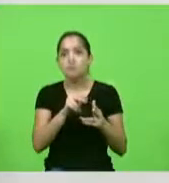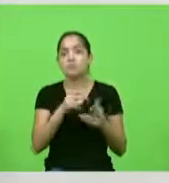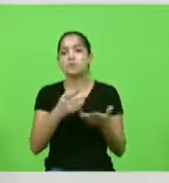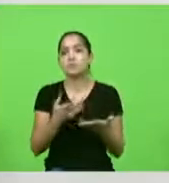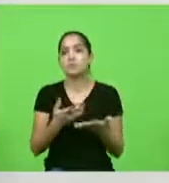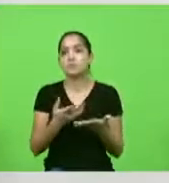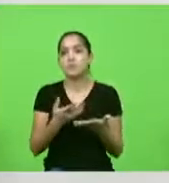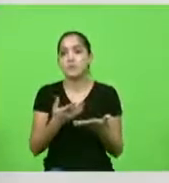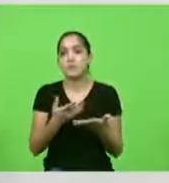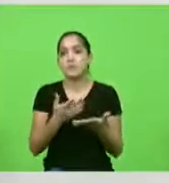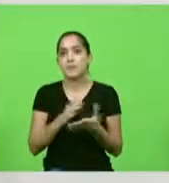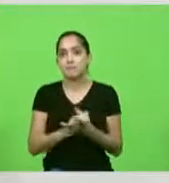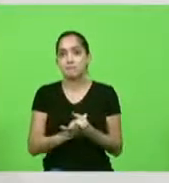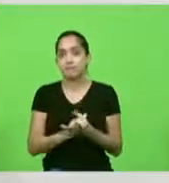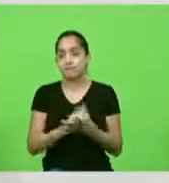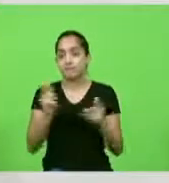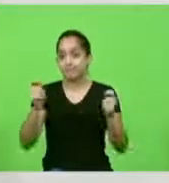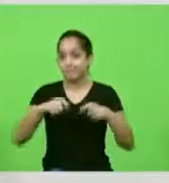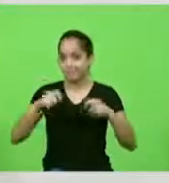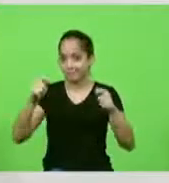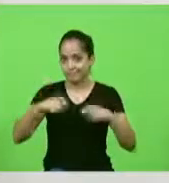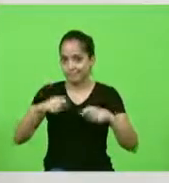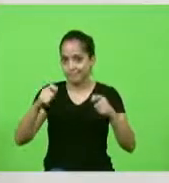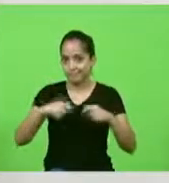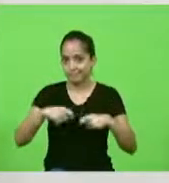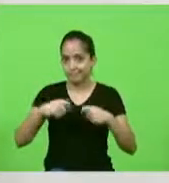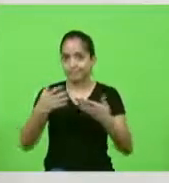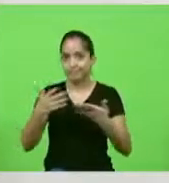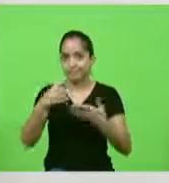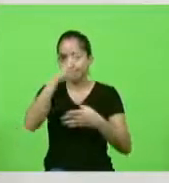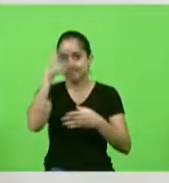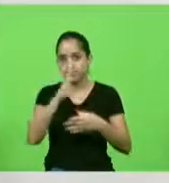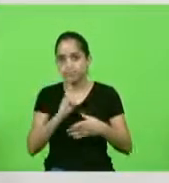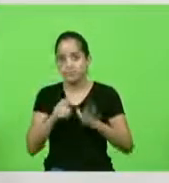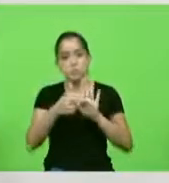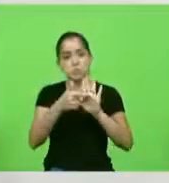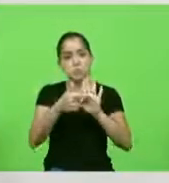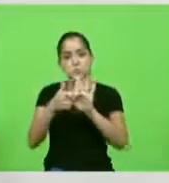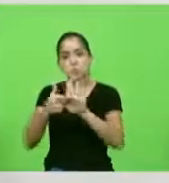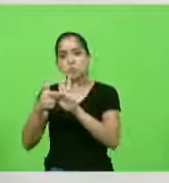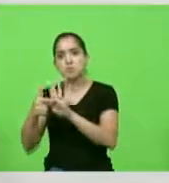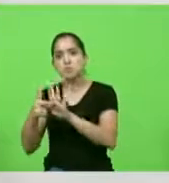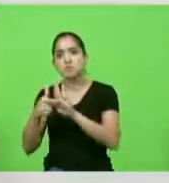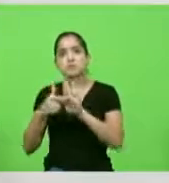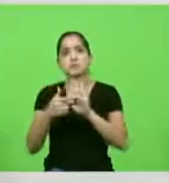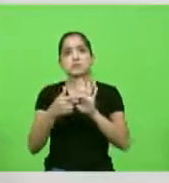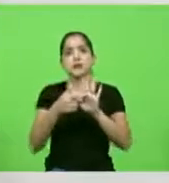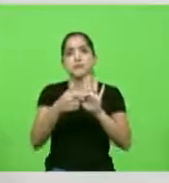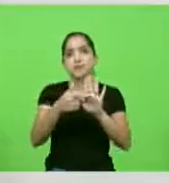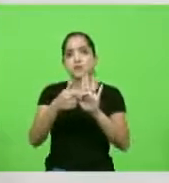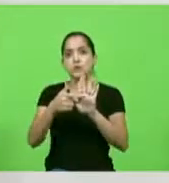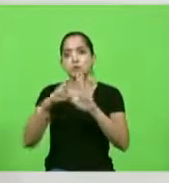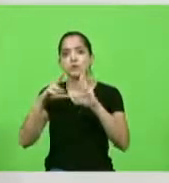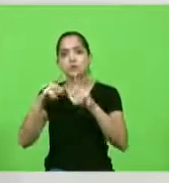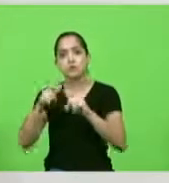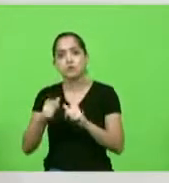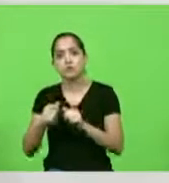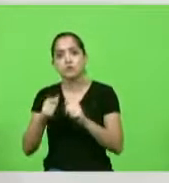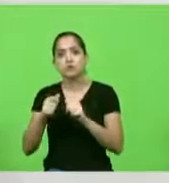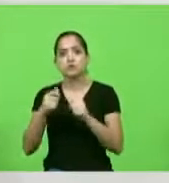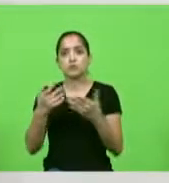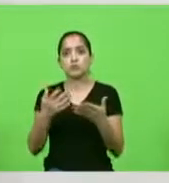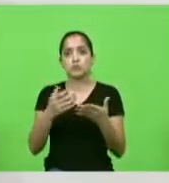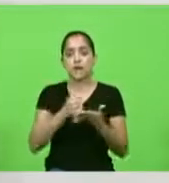a oportunidade de passar o Brasil a limpo que contou com a torcida e